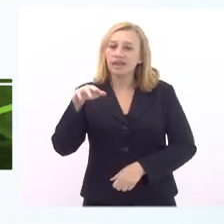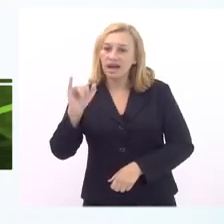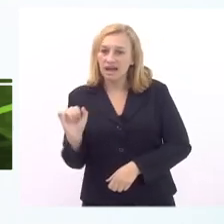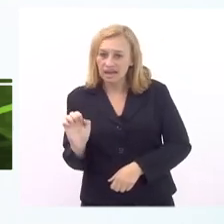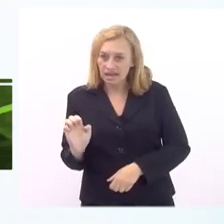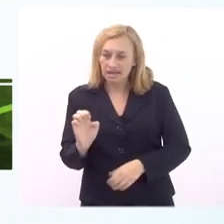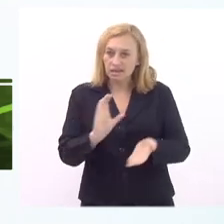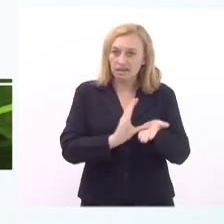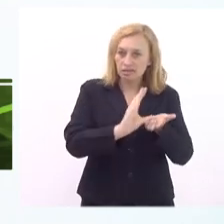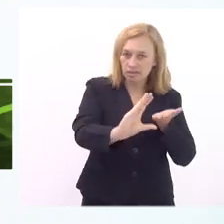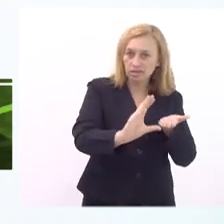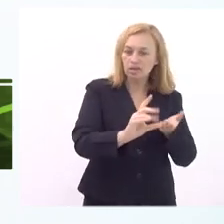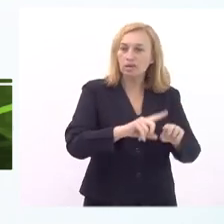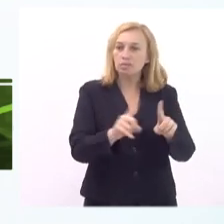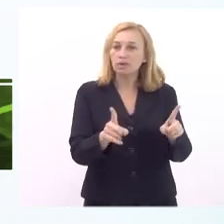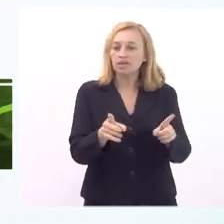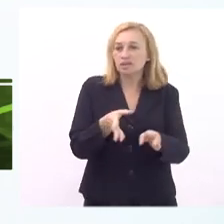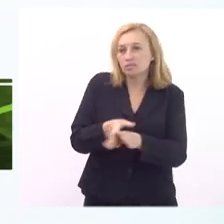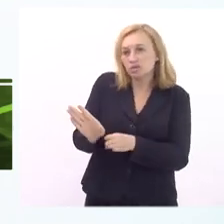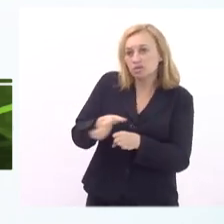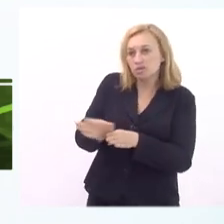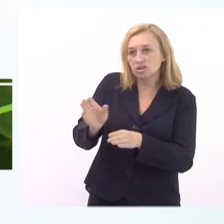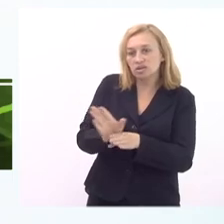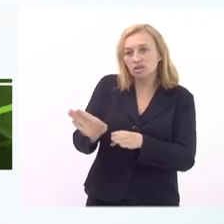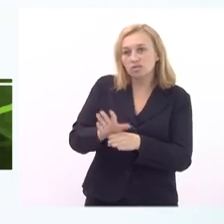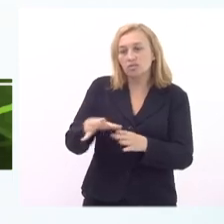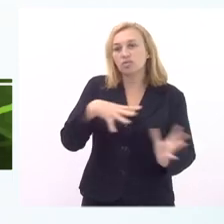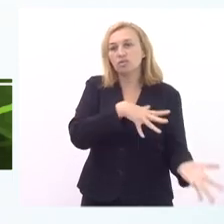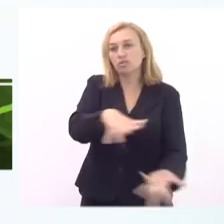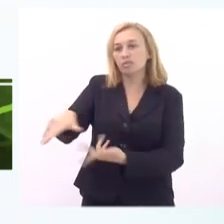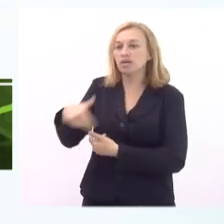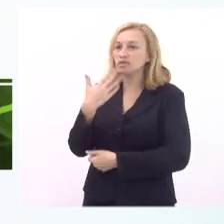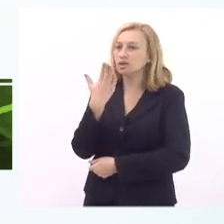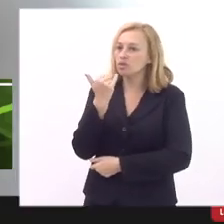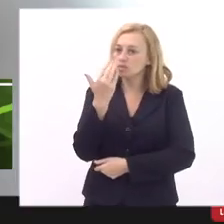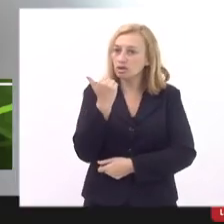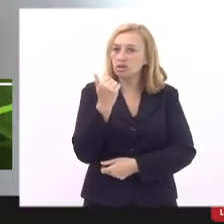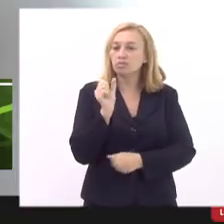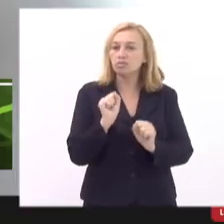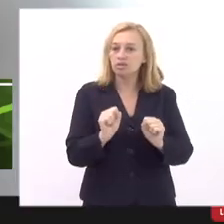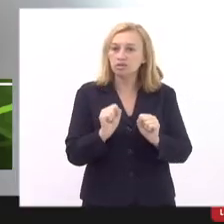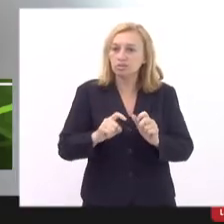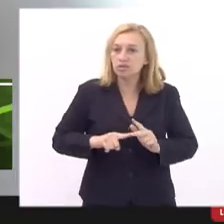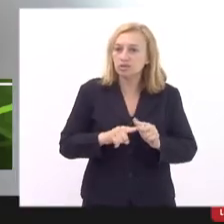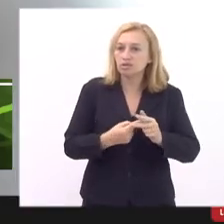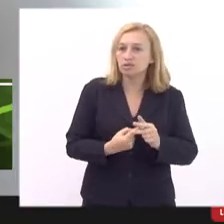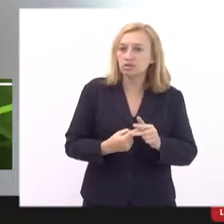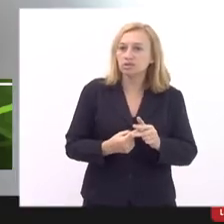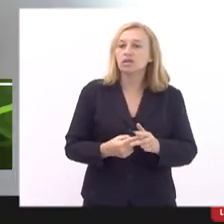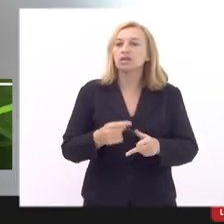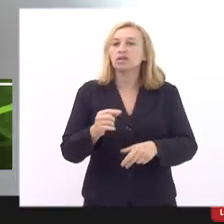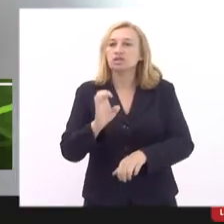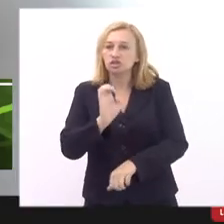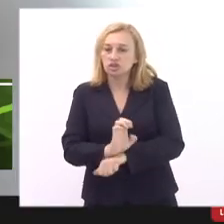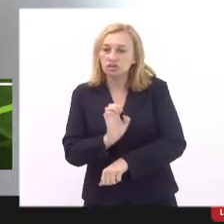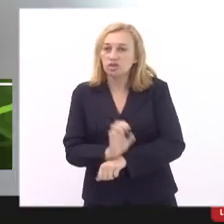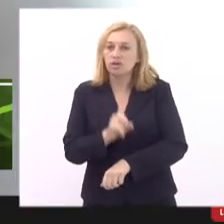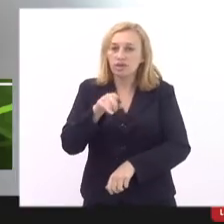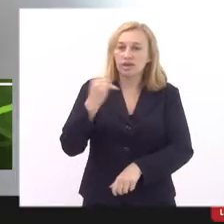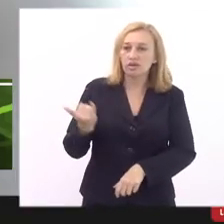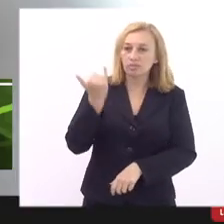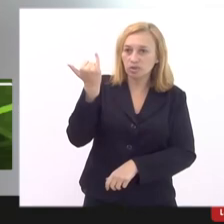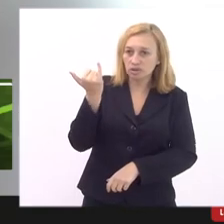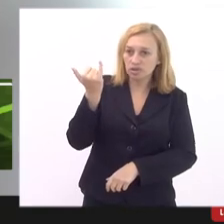recursos mas também uma orientação global da alimentação a gente pode ter uma regulamentação a nível estadual e é muito importante